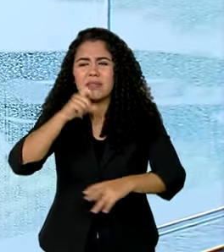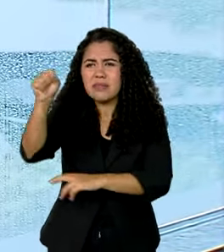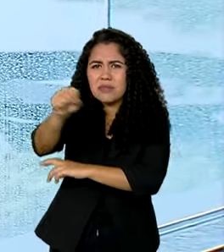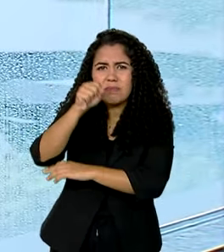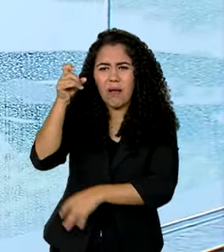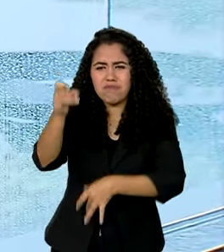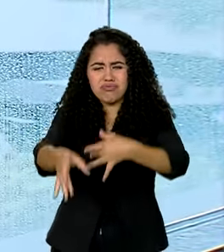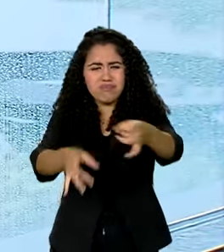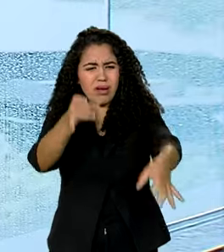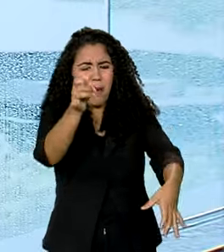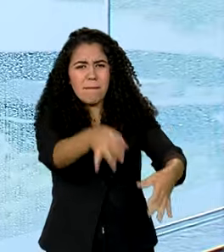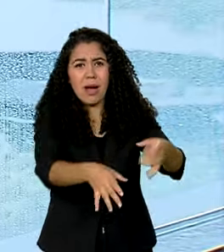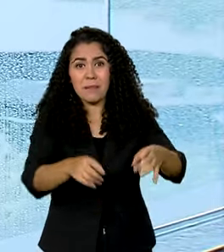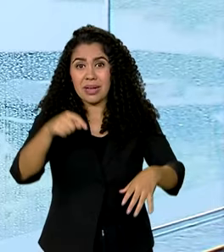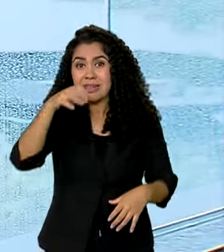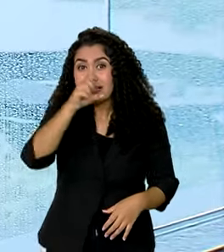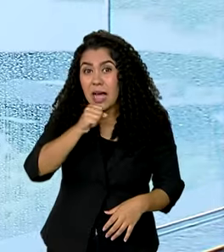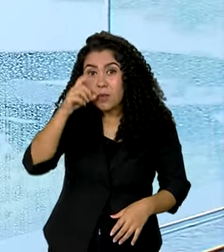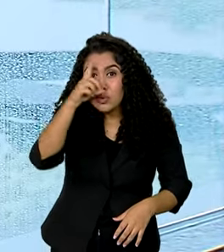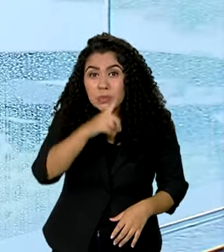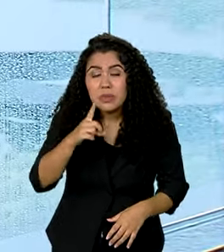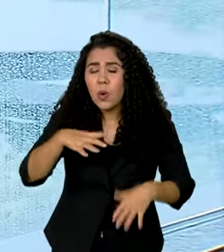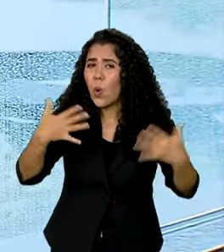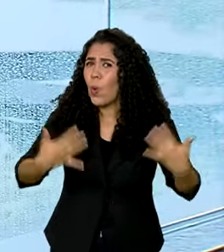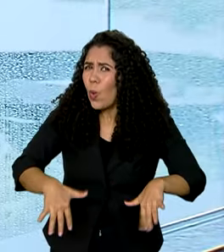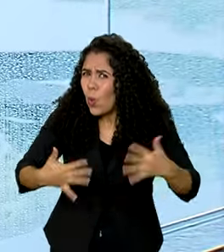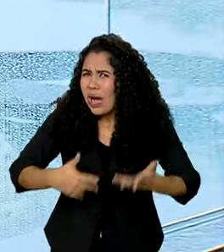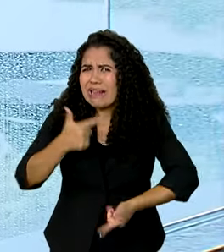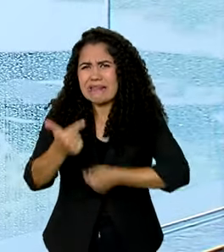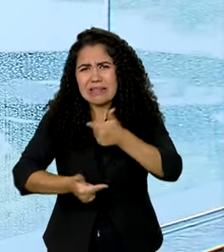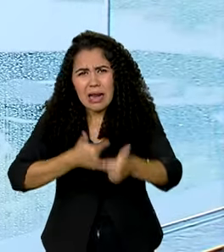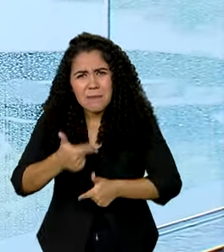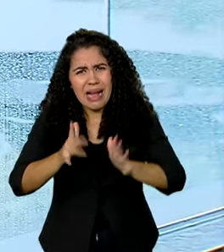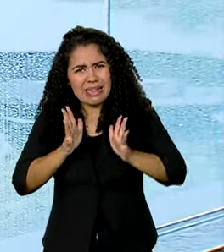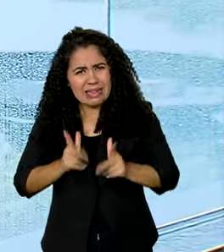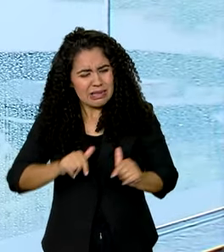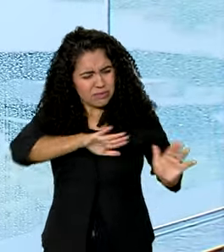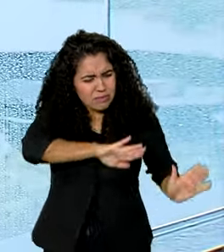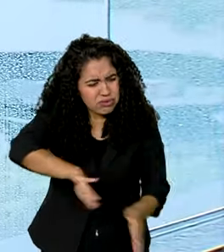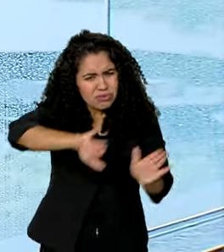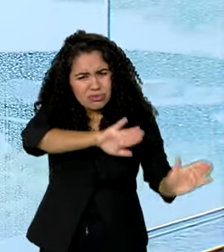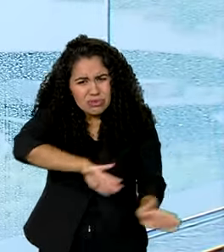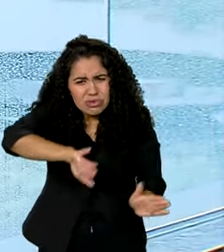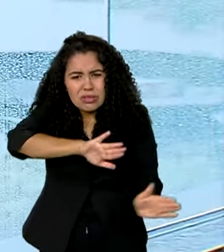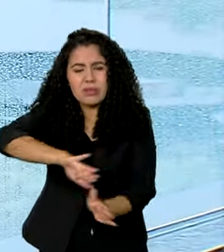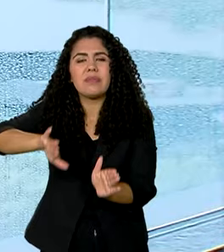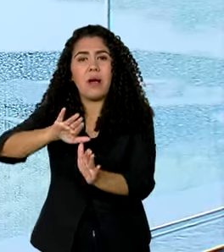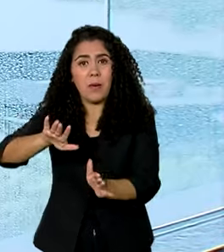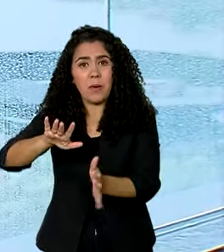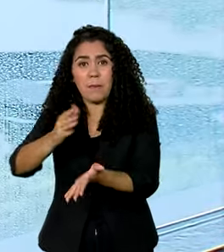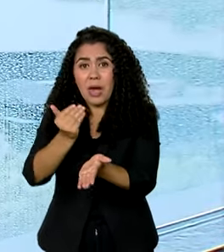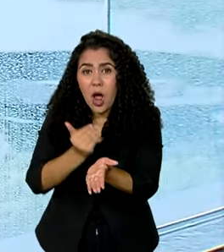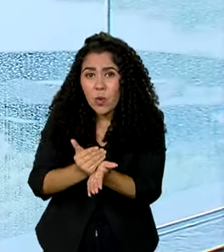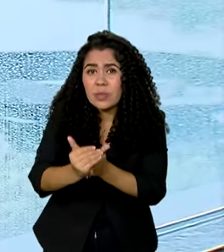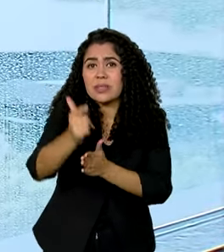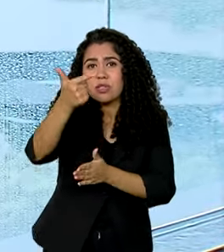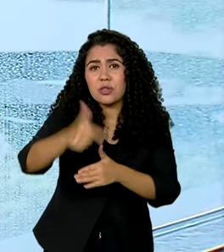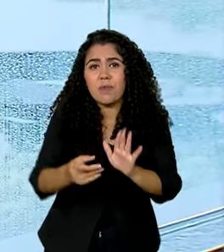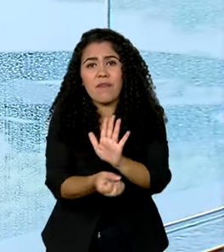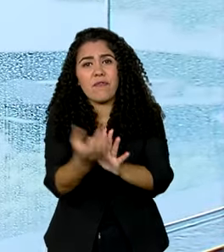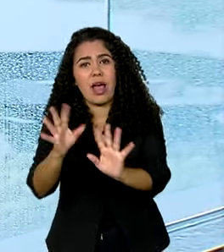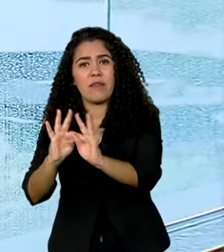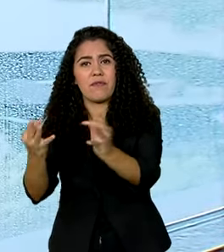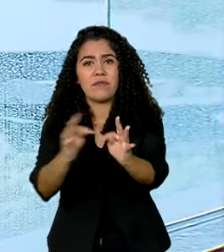Por aqui foi um final de semana de muito trabalho, limpeza, um recomeço para muitas famílias que